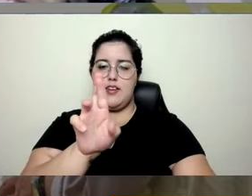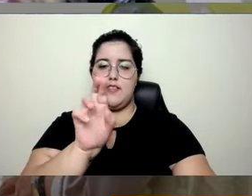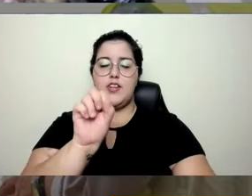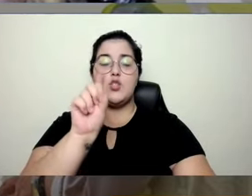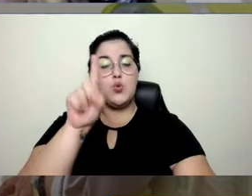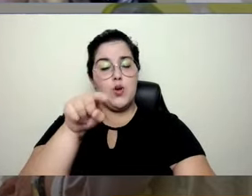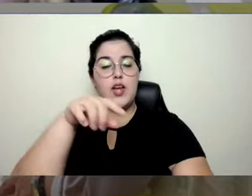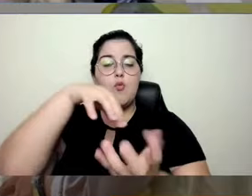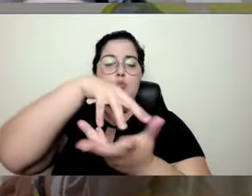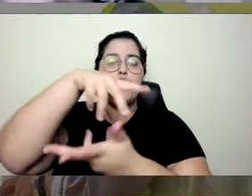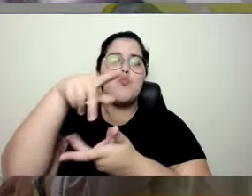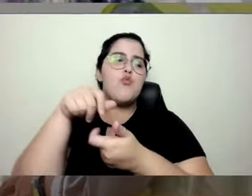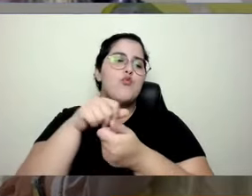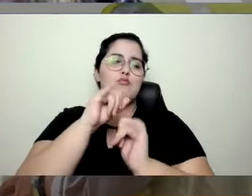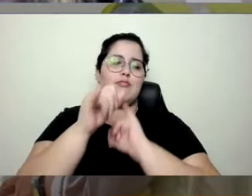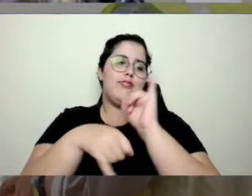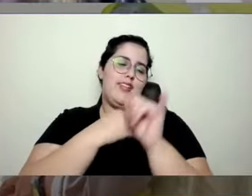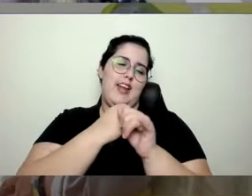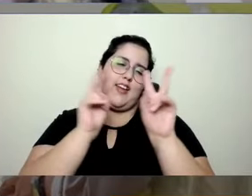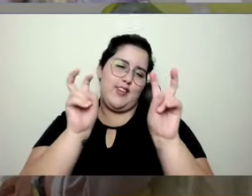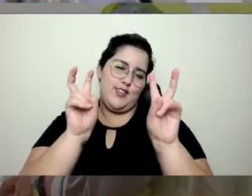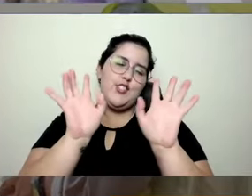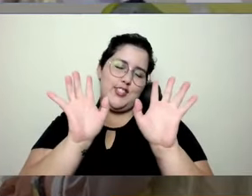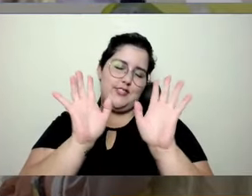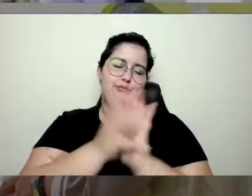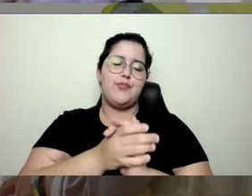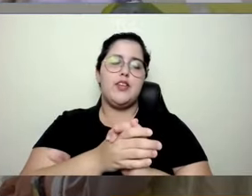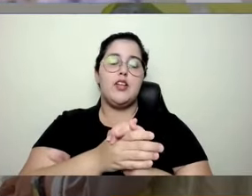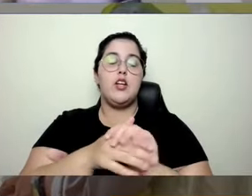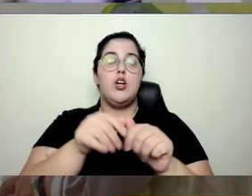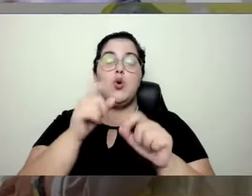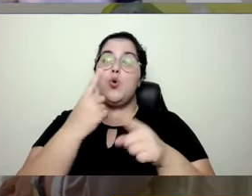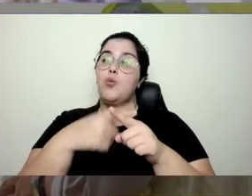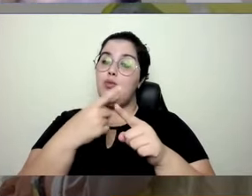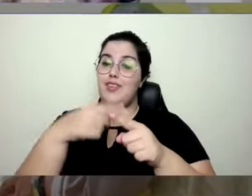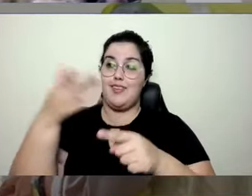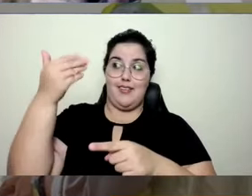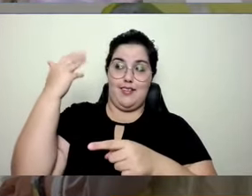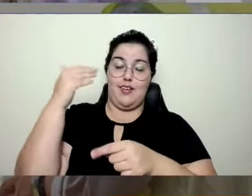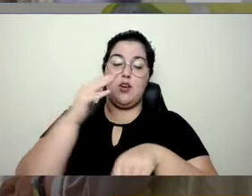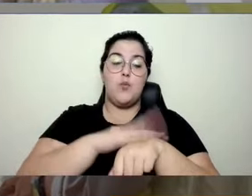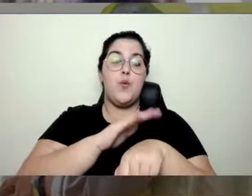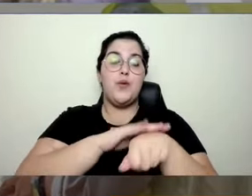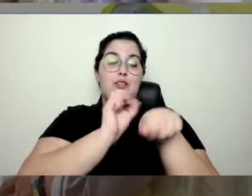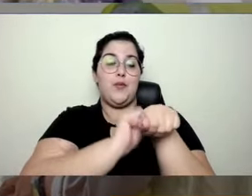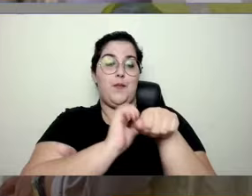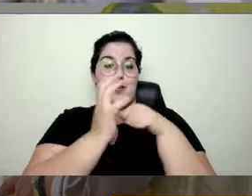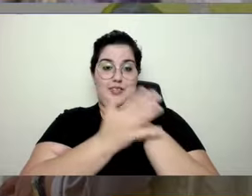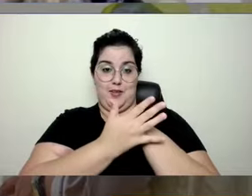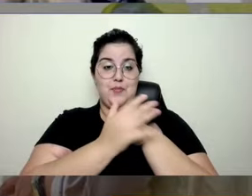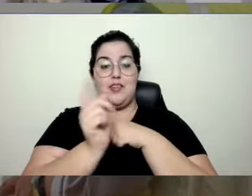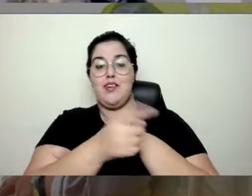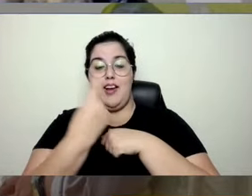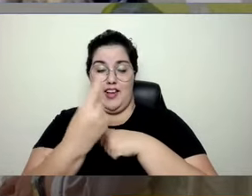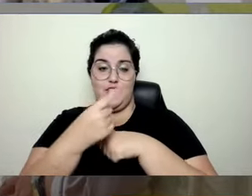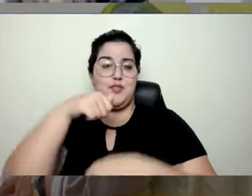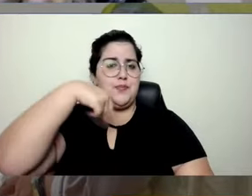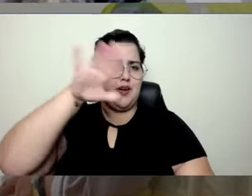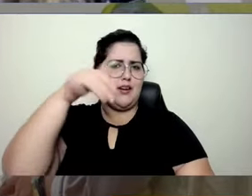tridimensionais. Na pandemia, a gente contém pouco essa tela bidimensional